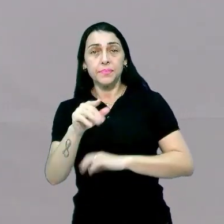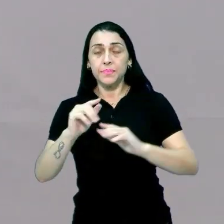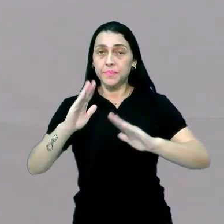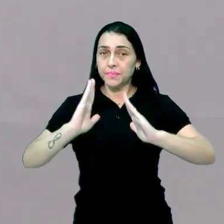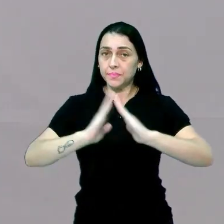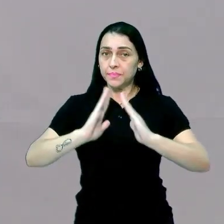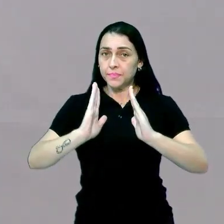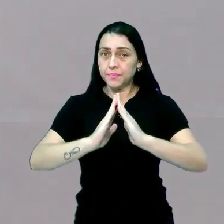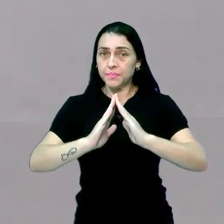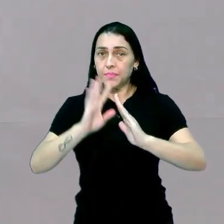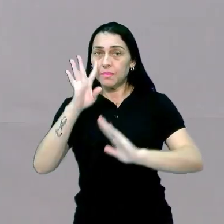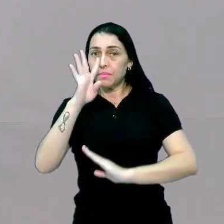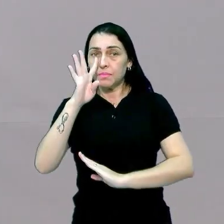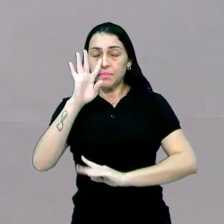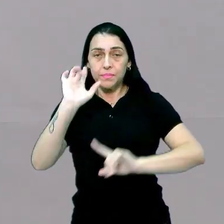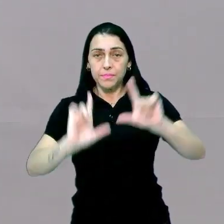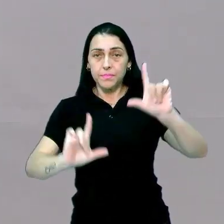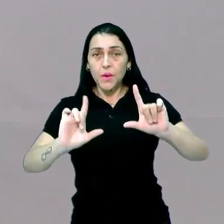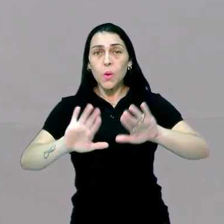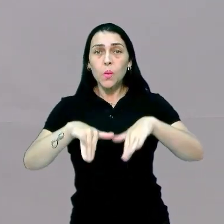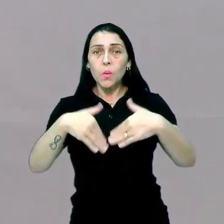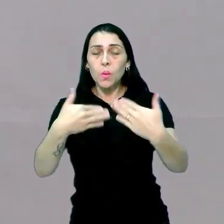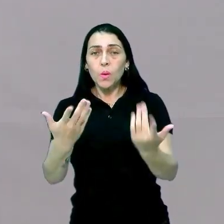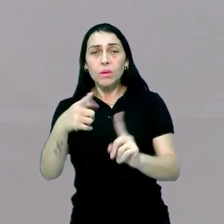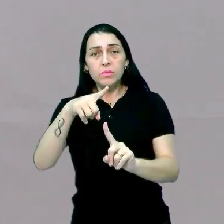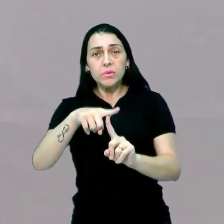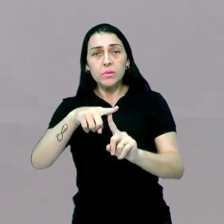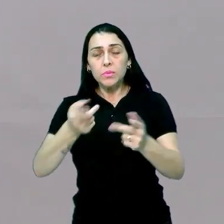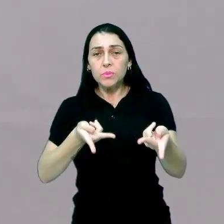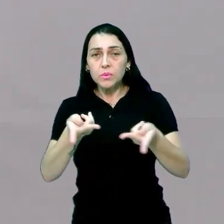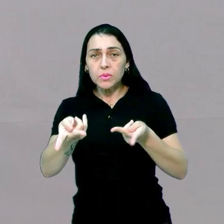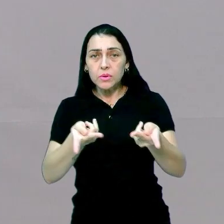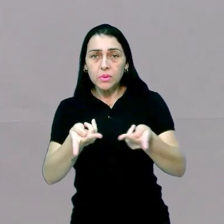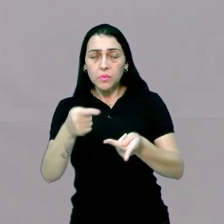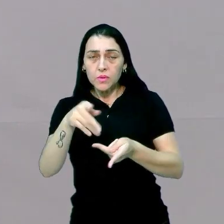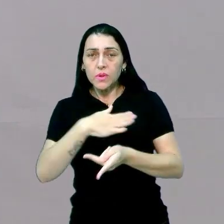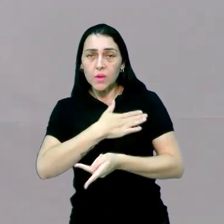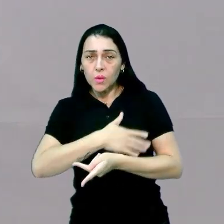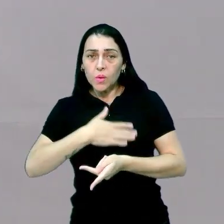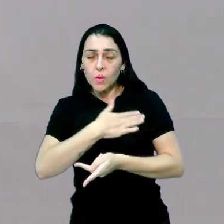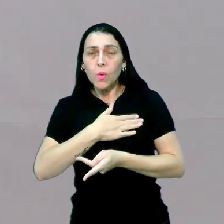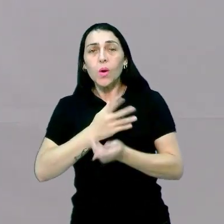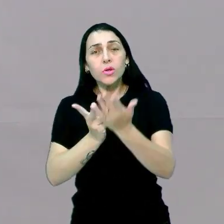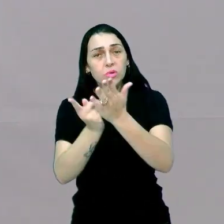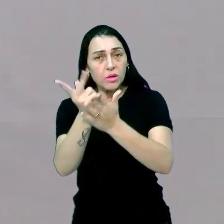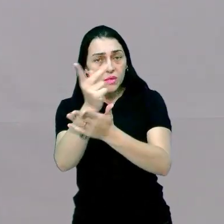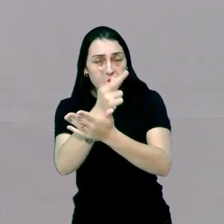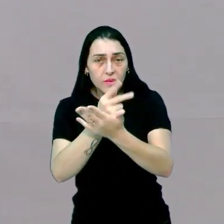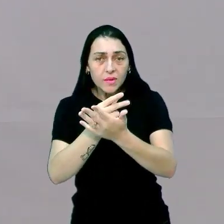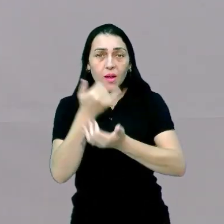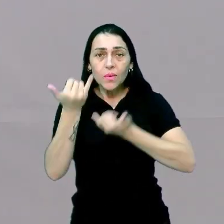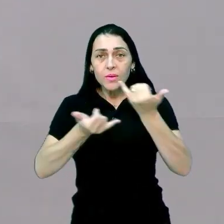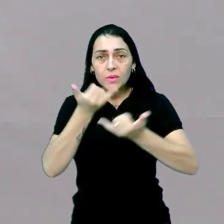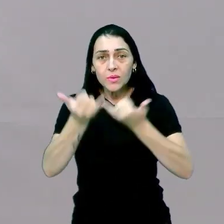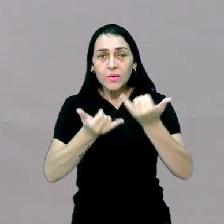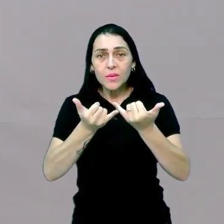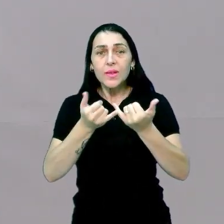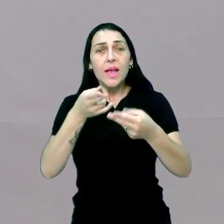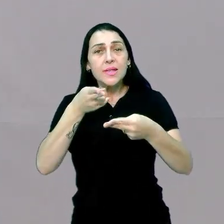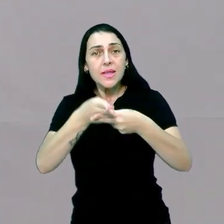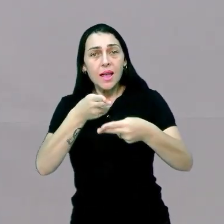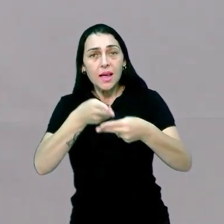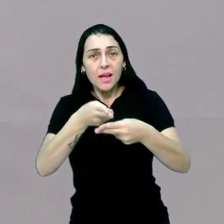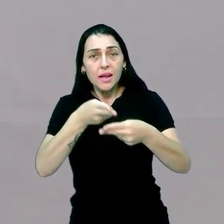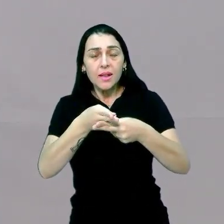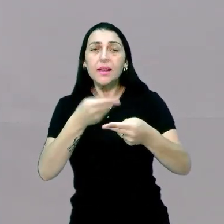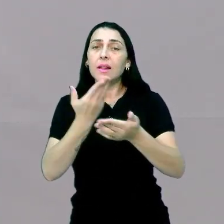em casa que assiste a televisão, quais os seus tipos de programa? Você gosta de desenho? Você gosta de assistir séries?